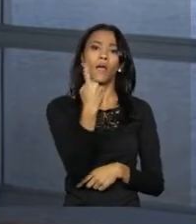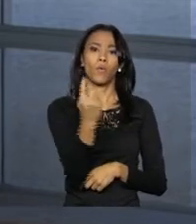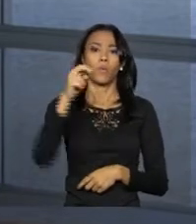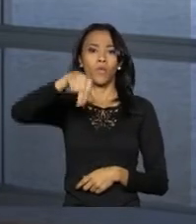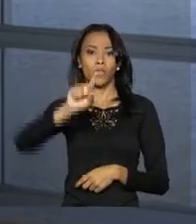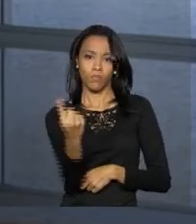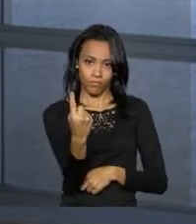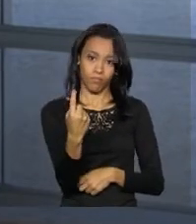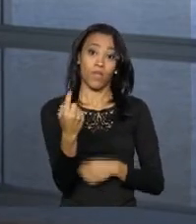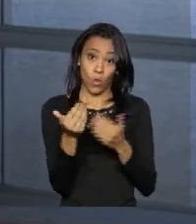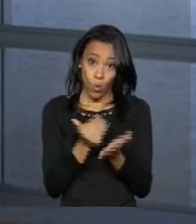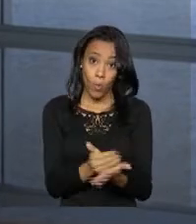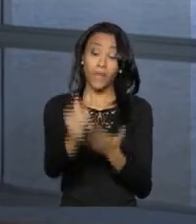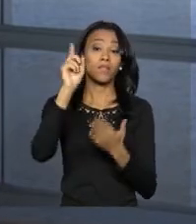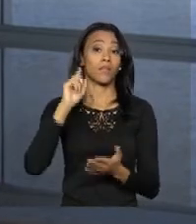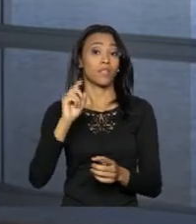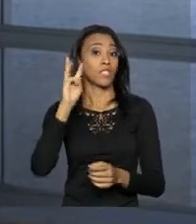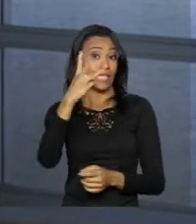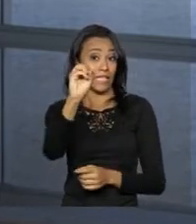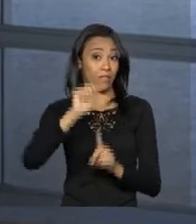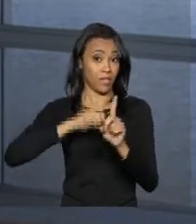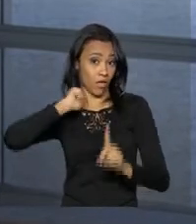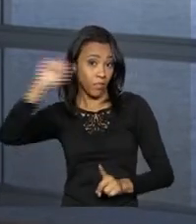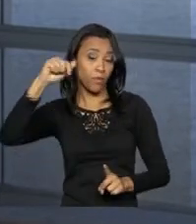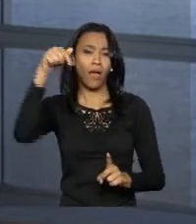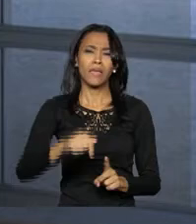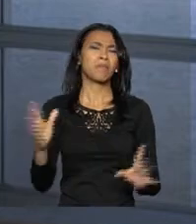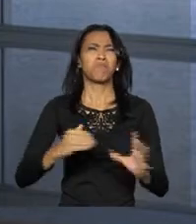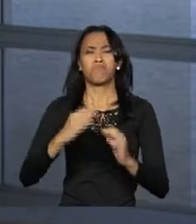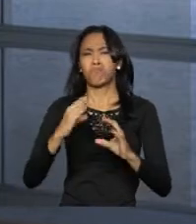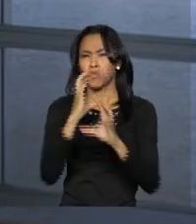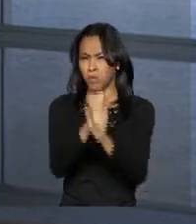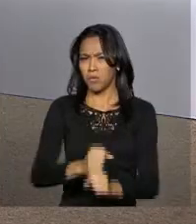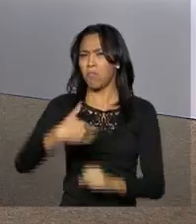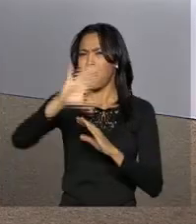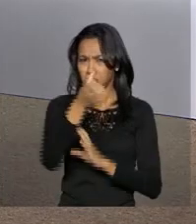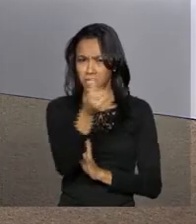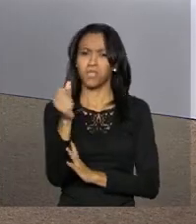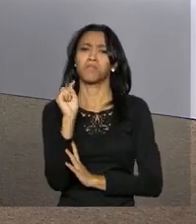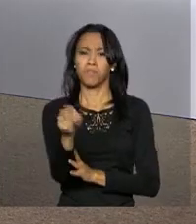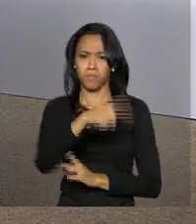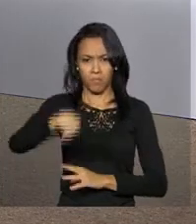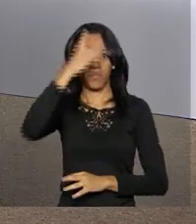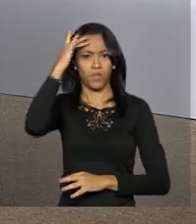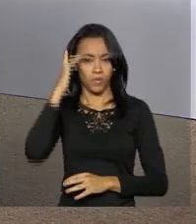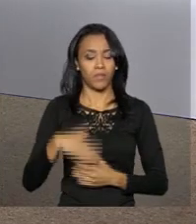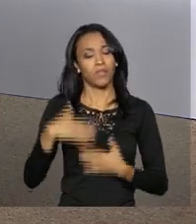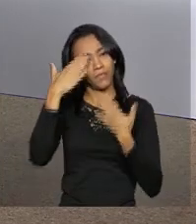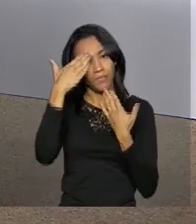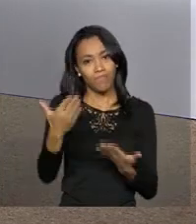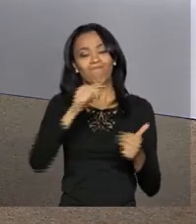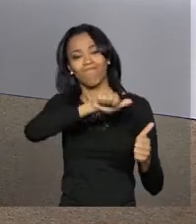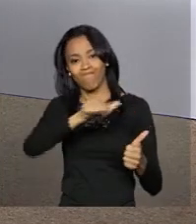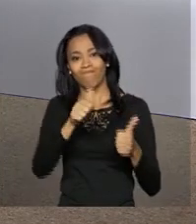dia 30 de abril. Só que em Brasília serão vacinadas mais de 600 mil pessoas. Aline? Tá ok, Paola Diorti, com informações ao vivo aí sobre